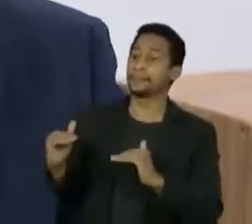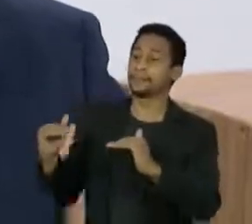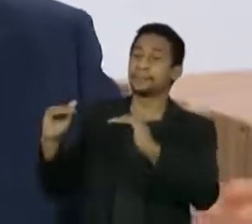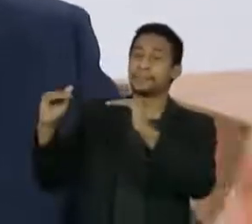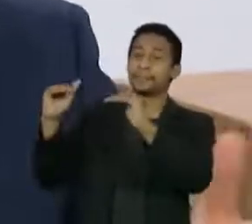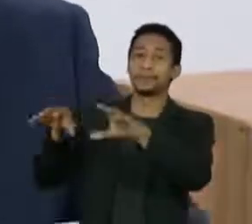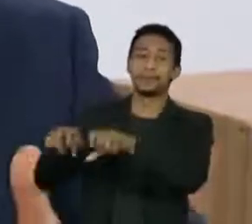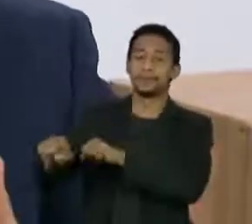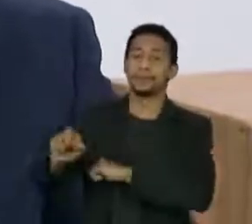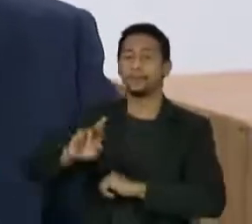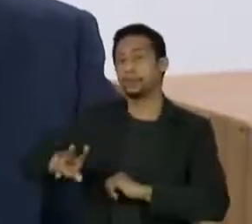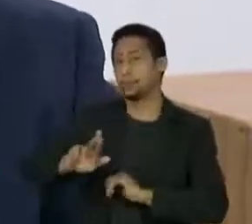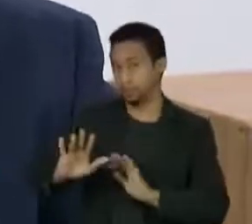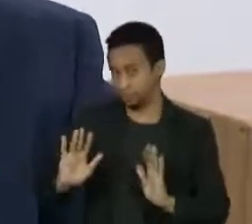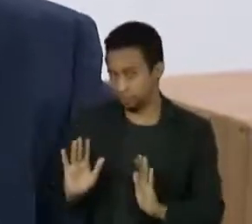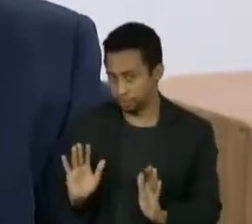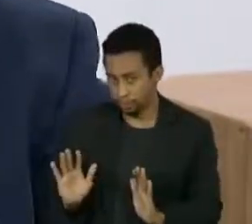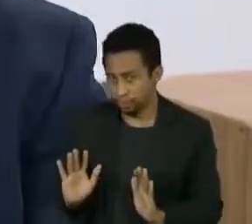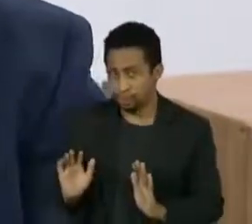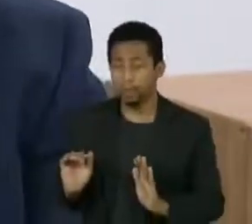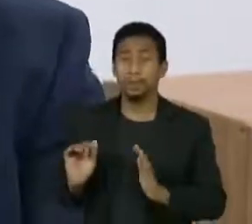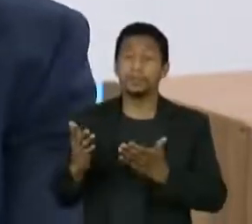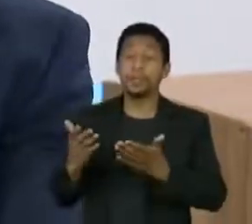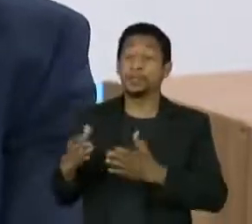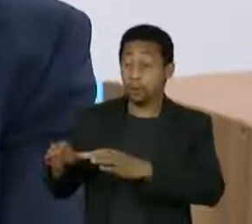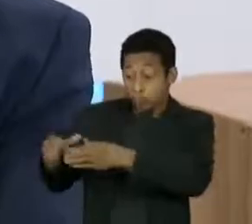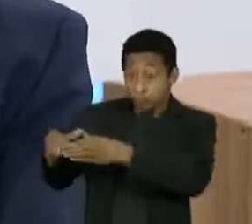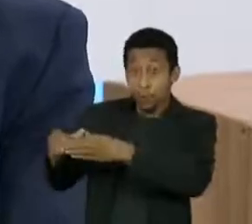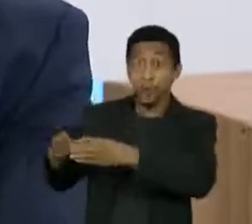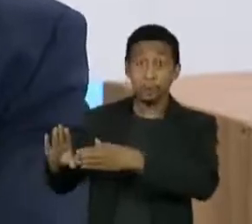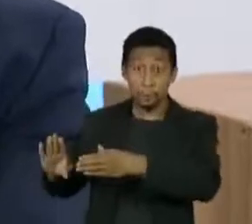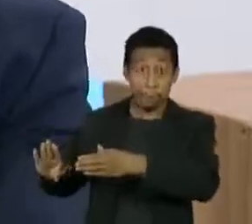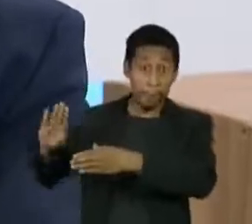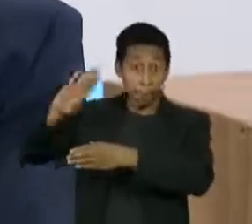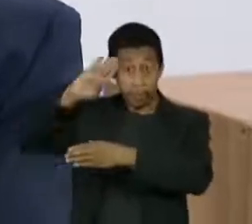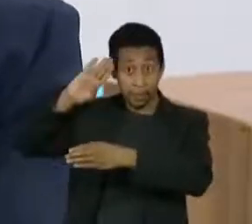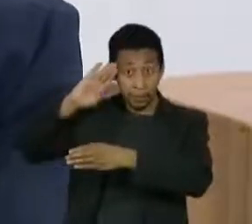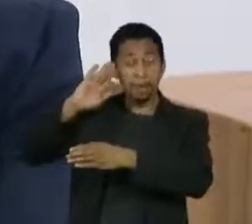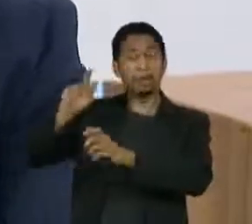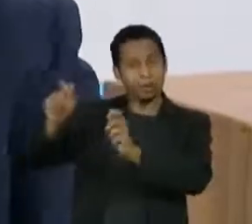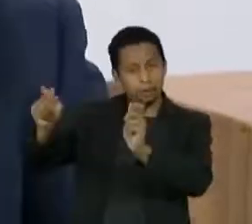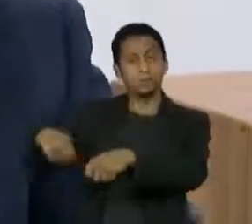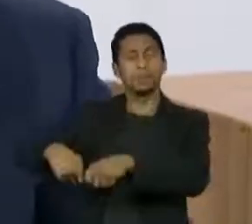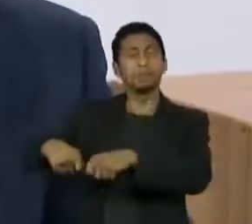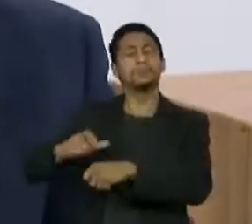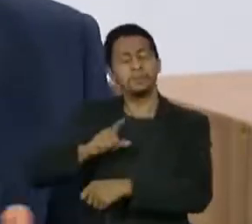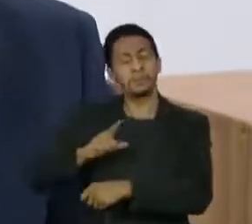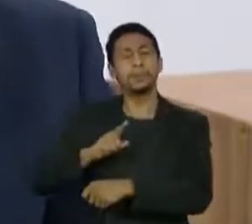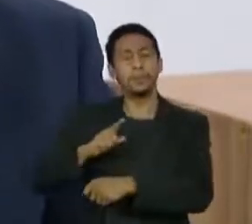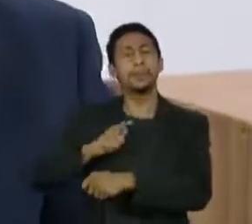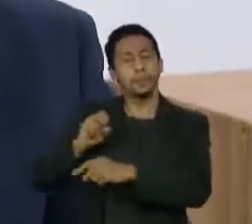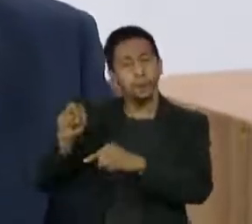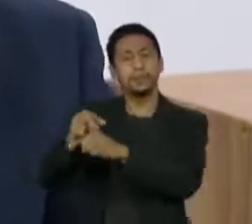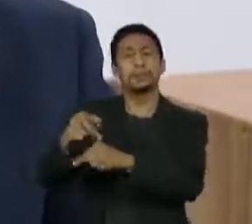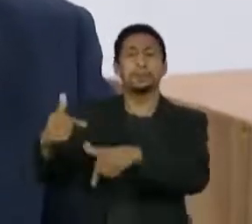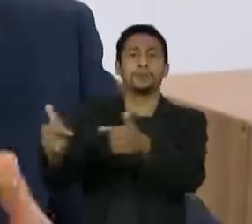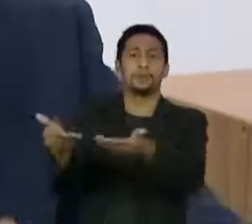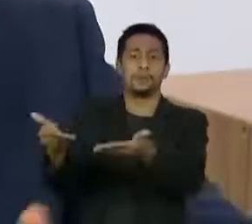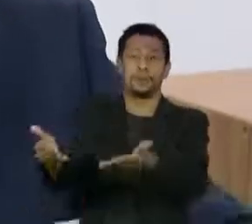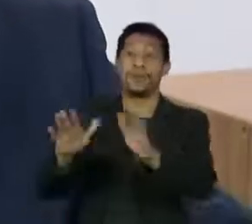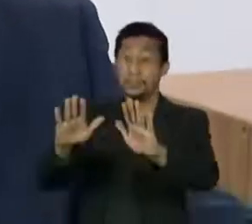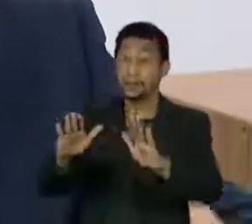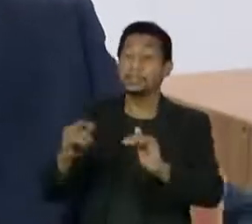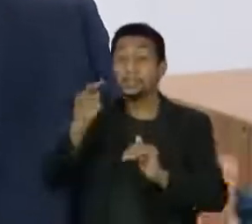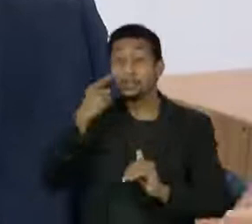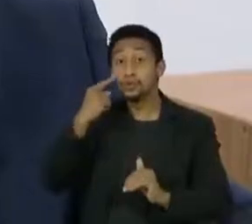mérito, não estou falando que não tenha militares que tenham capacidade para estar ali. Mas você colocar no primeiro e segundo escalão